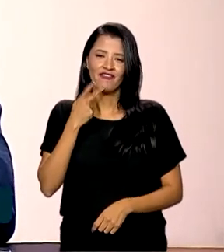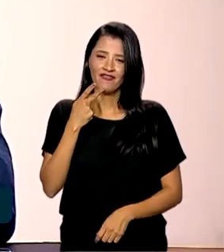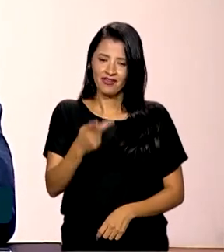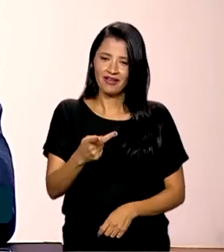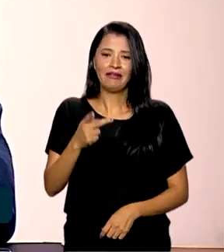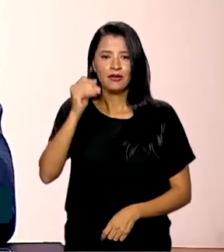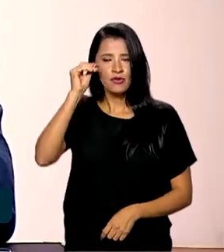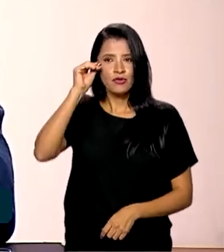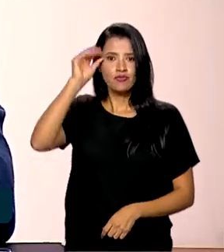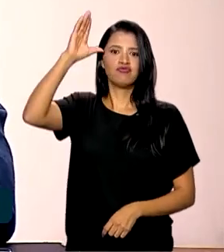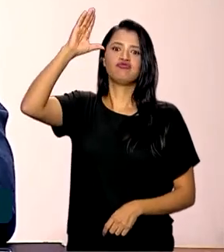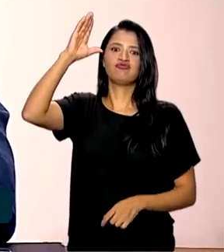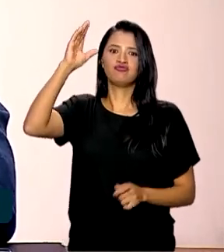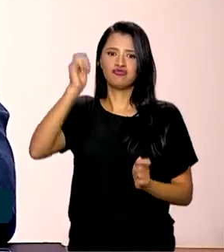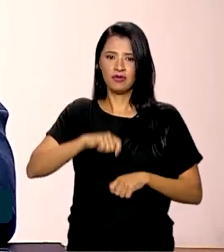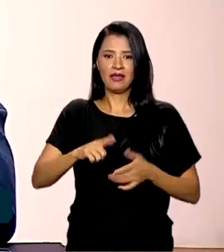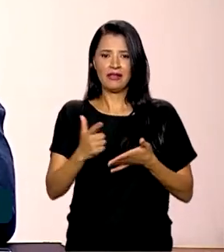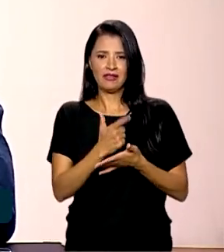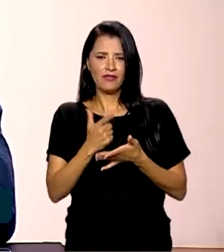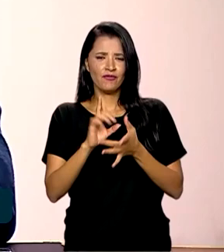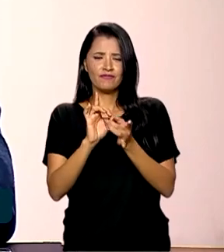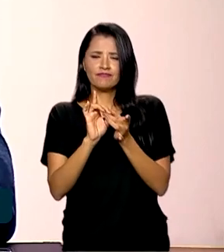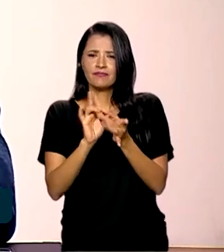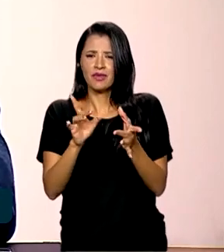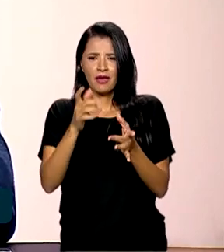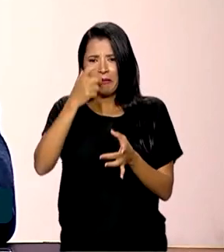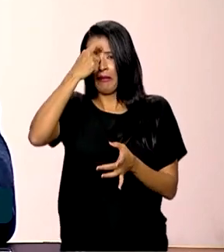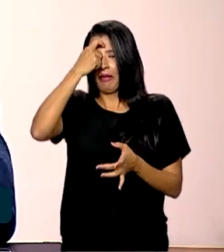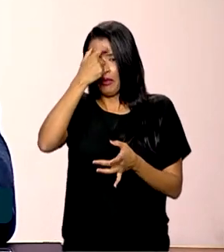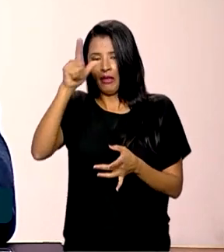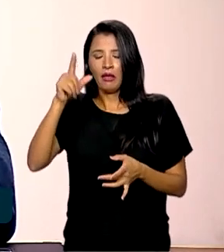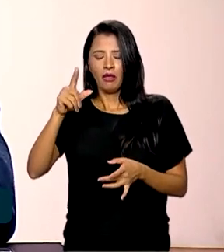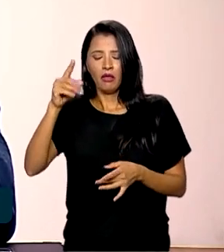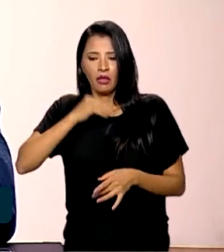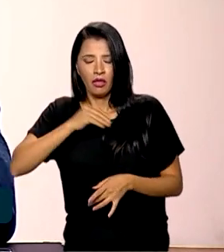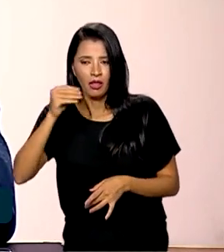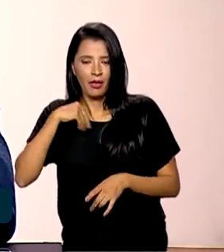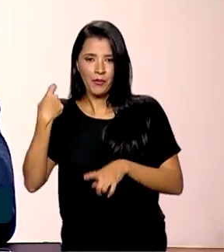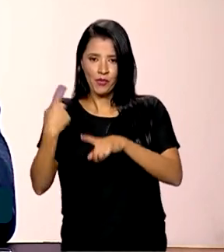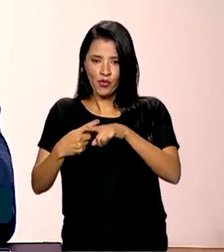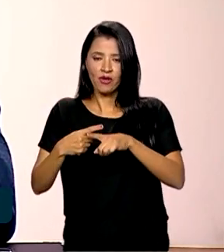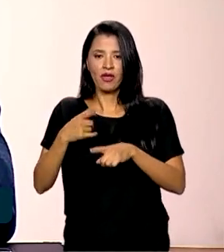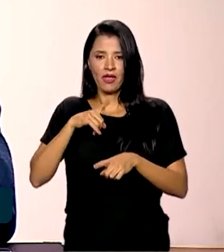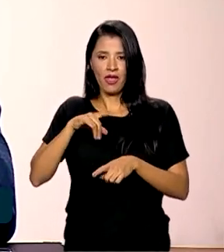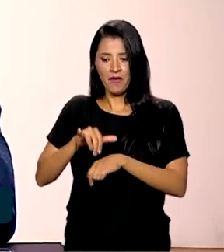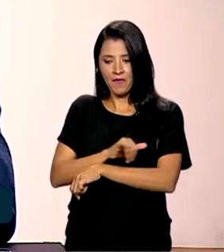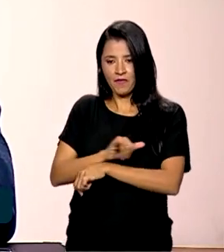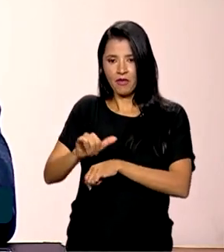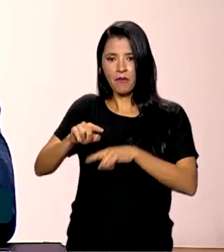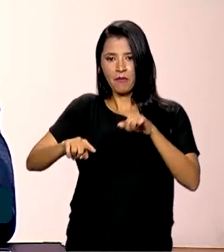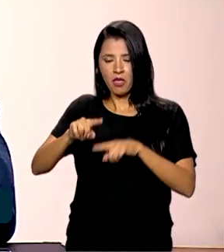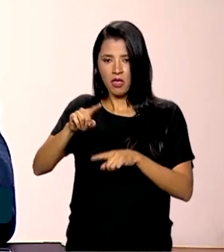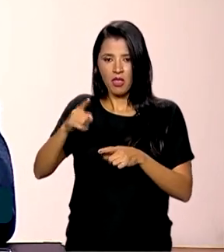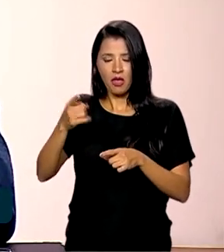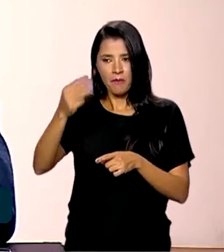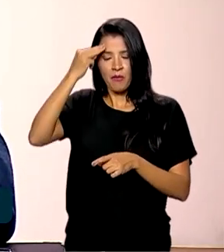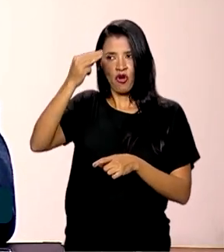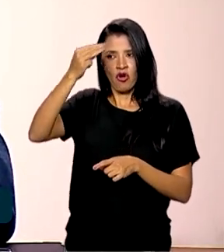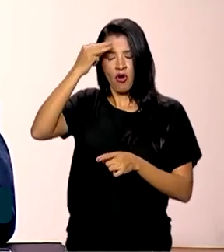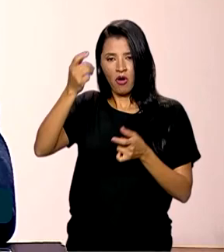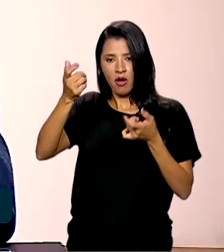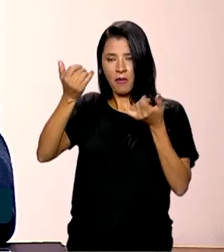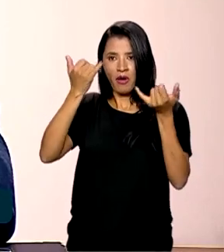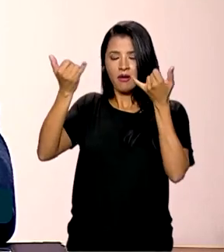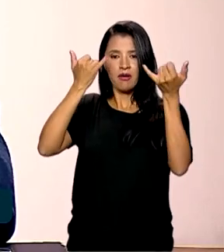Livra, liberta, liberta a mente potente, porque quando a gente ferramenta a nossa memória, a nossa